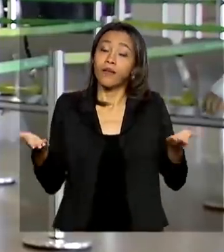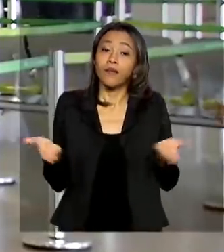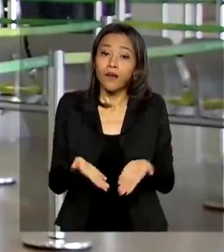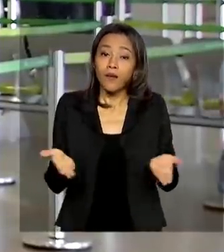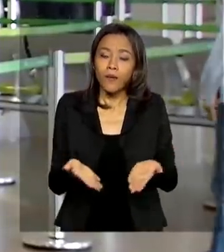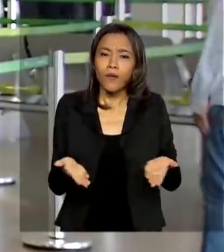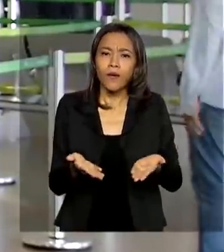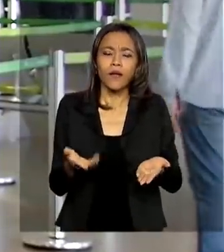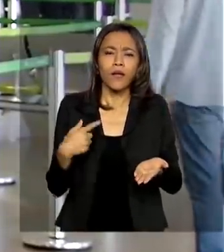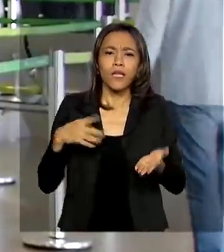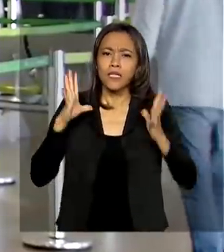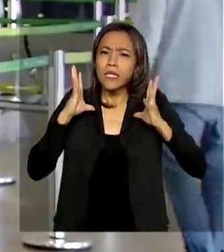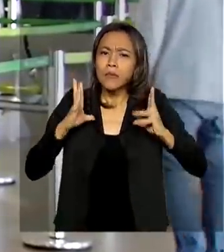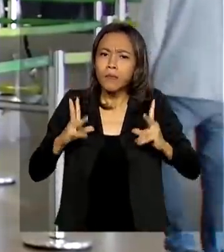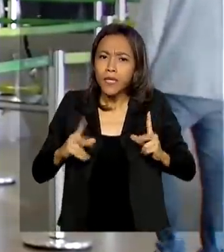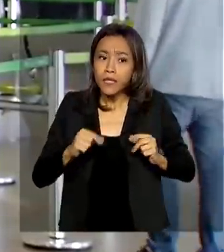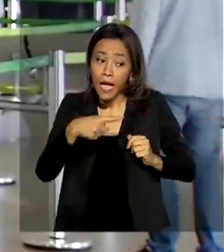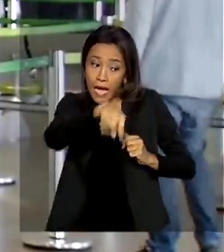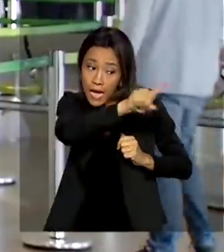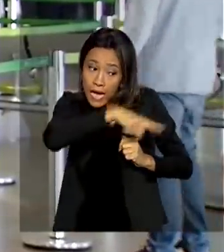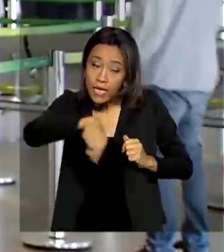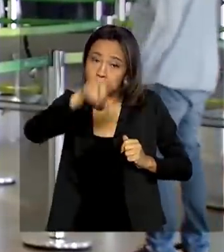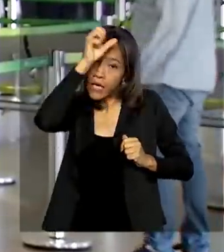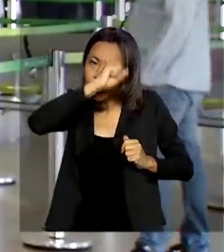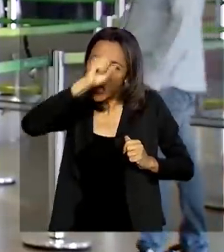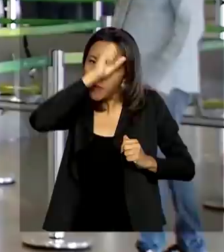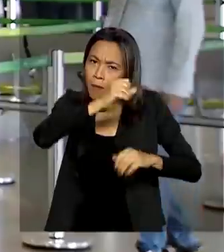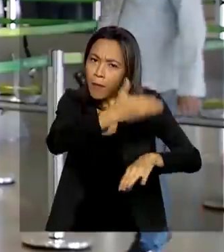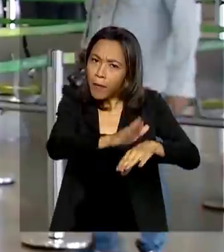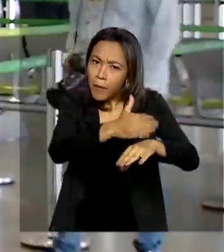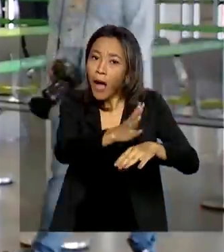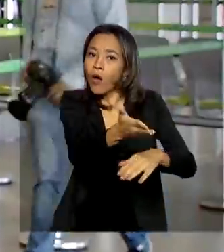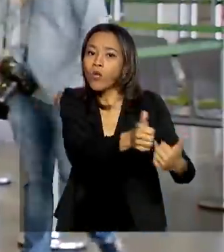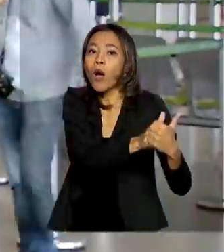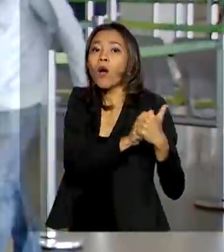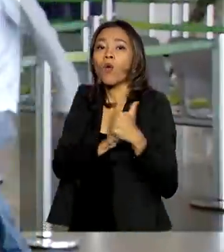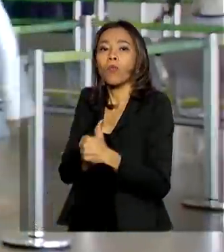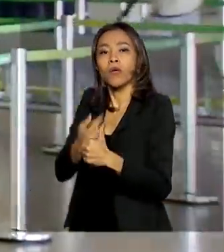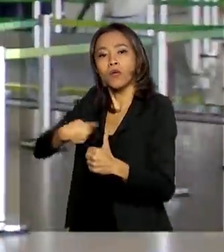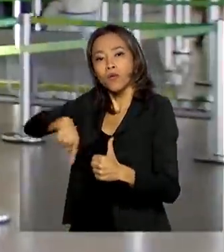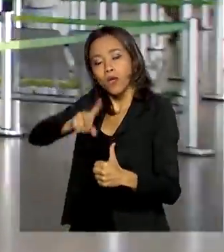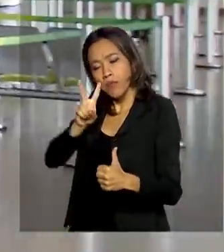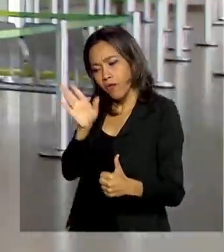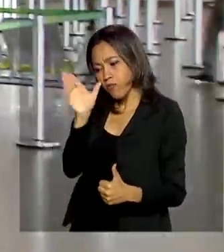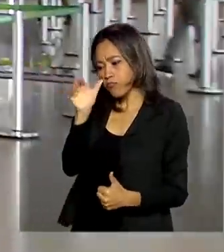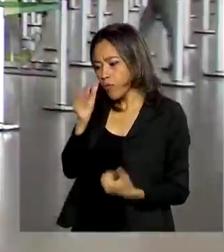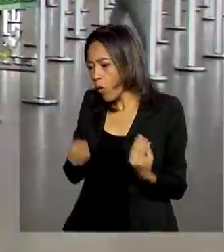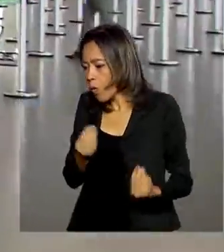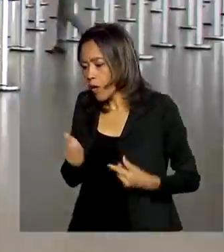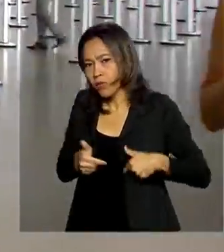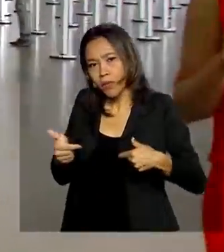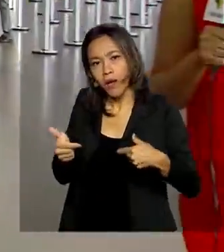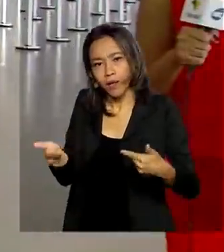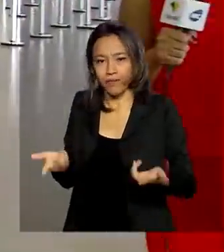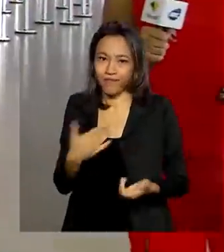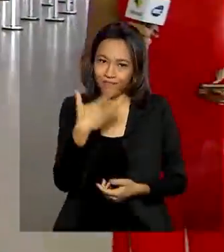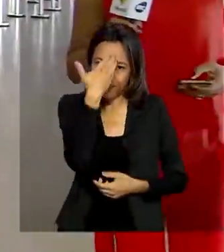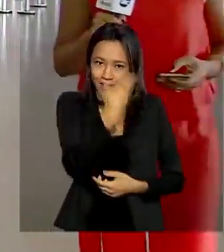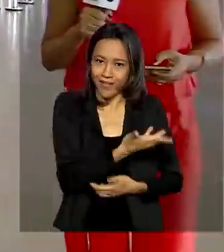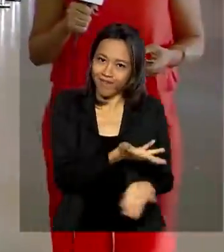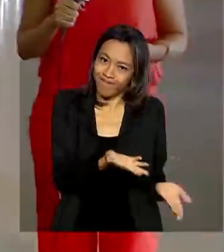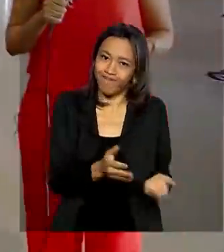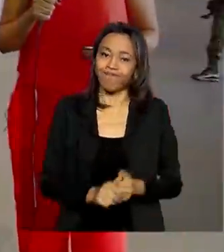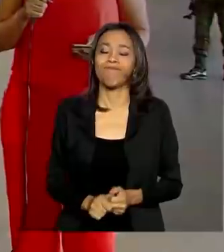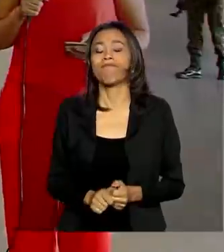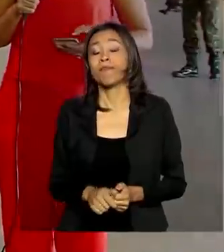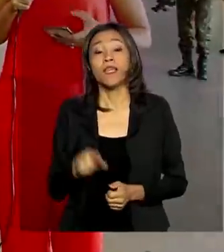da desinfecção, eles também estão acompanhando como o trabalho é realizado. Ok, Coronel, muito obrigada. E olha,